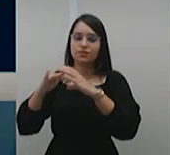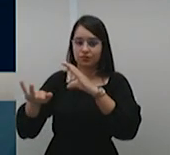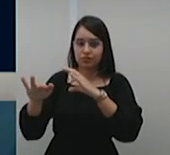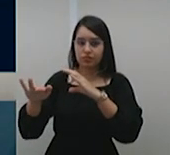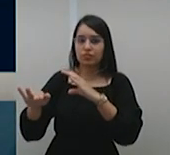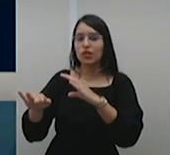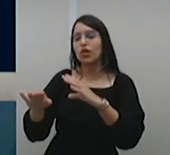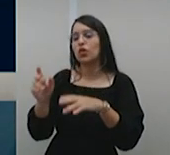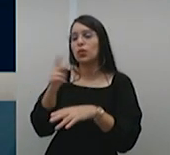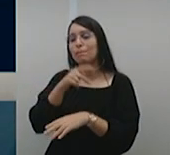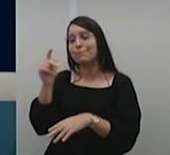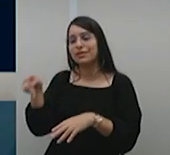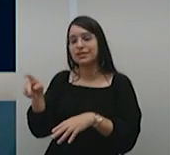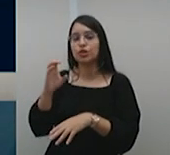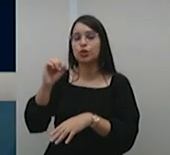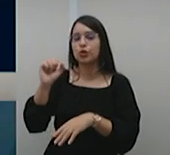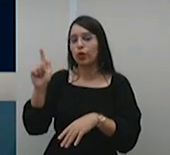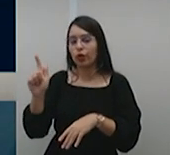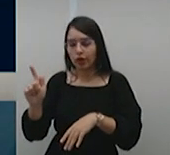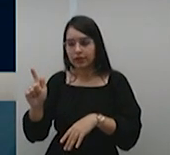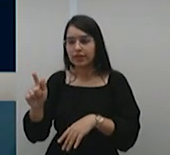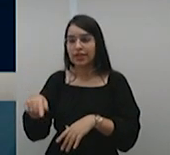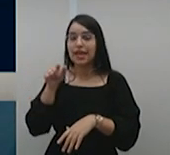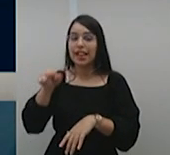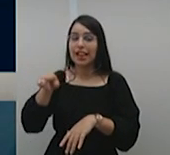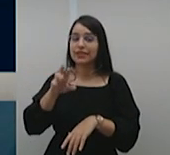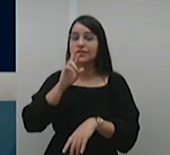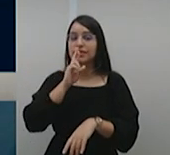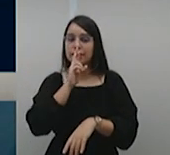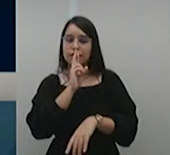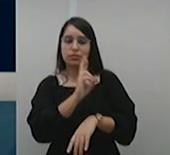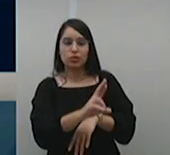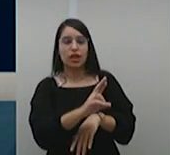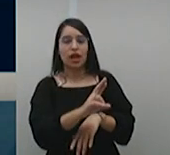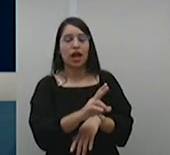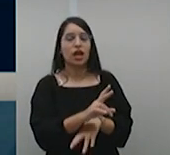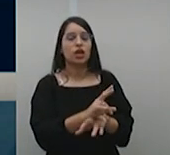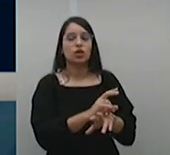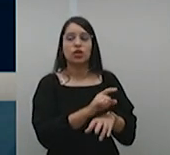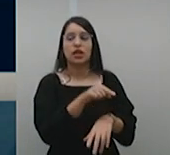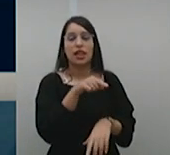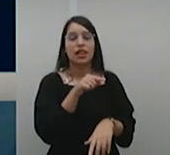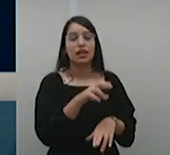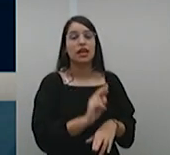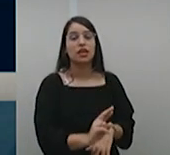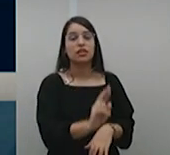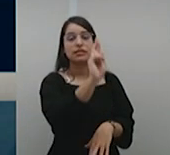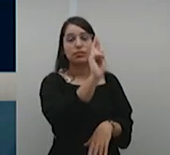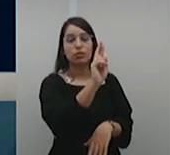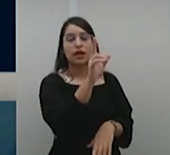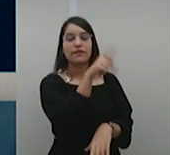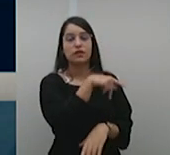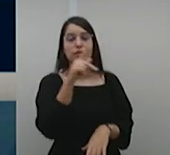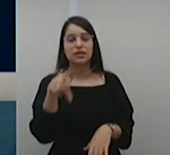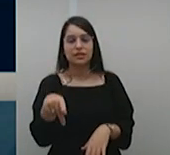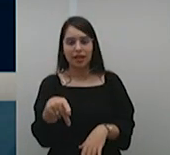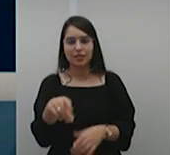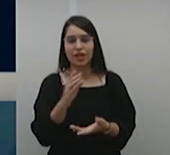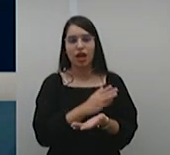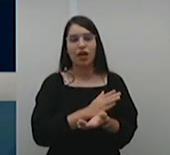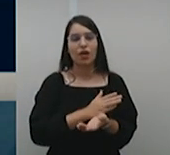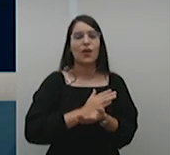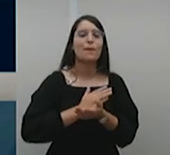Fernandes, que responderá pela presidência na primeira quinzena, ficando a presidência